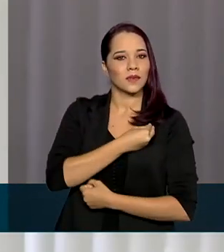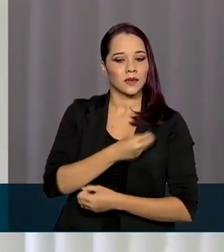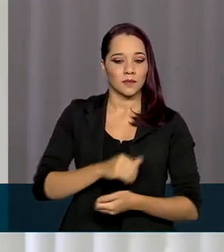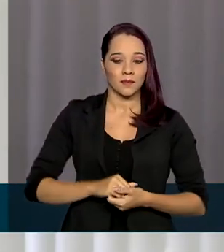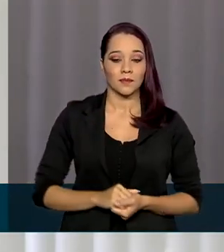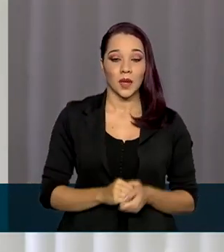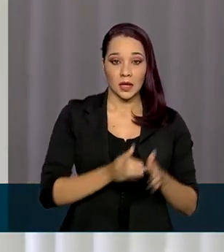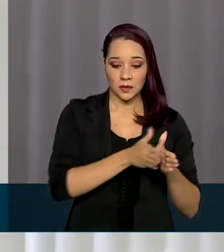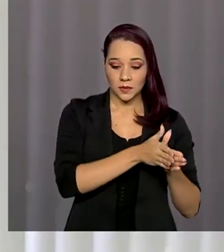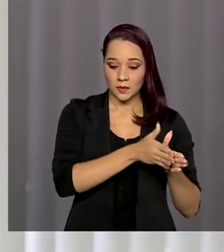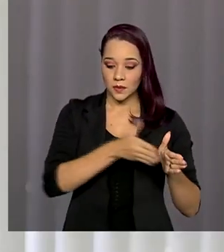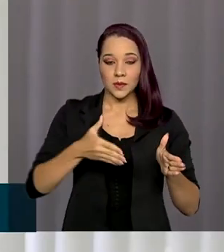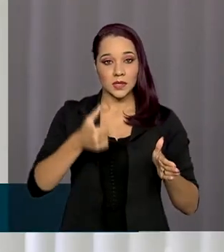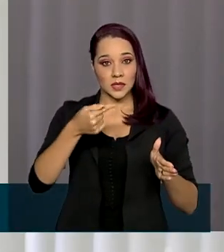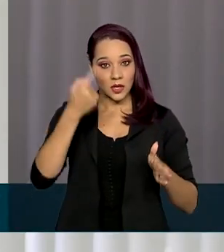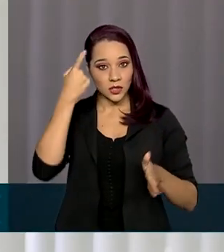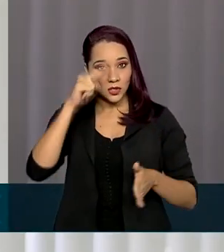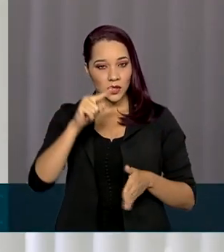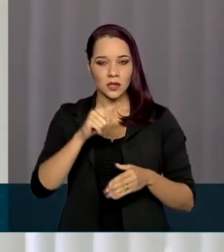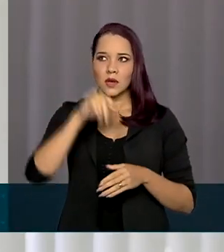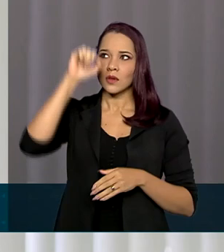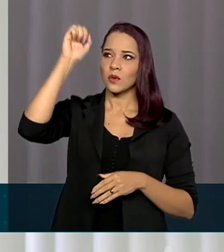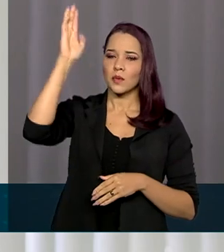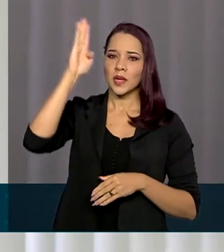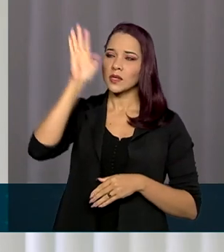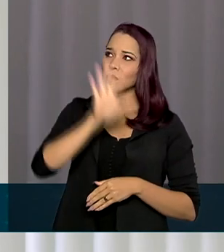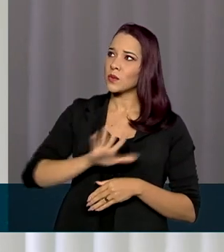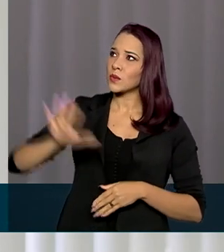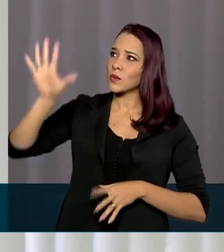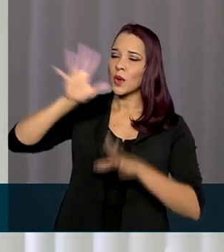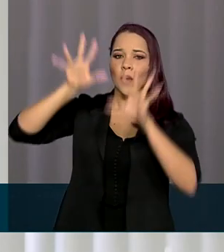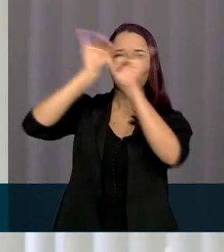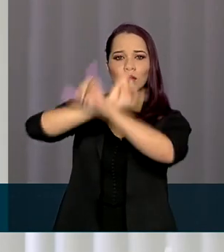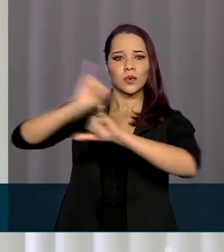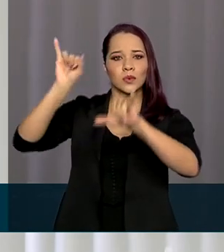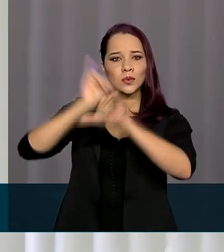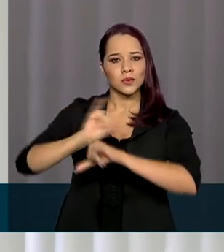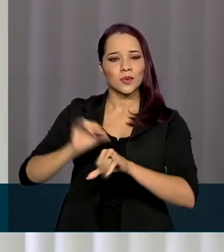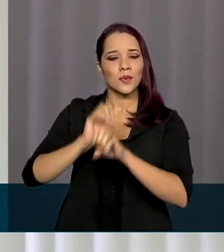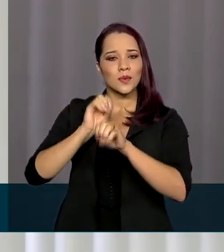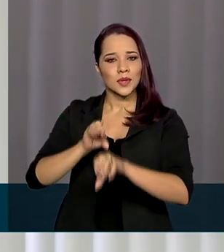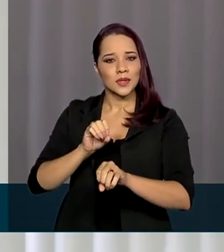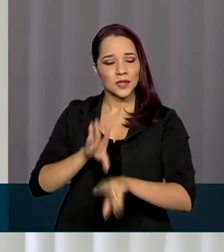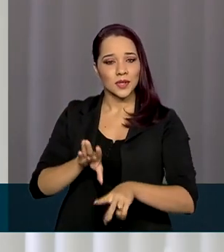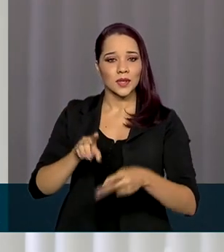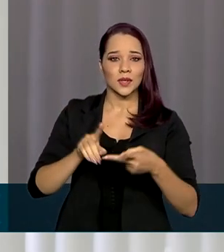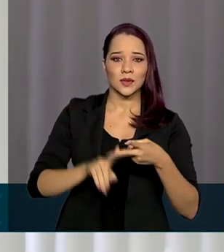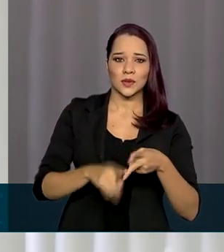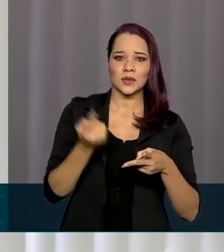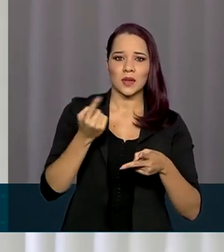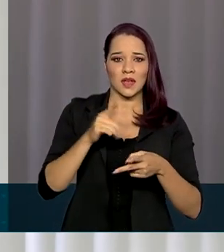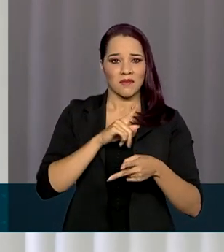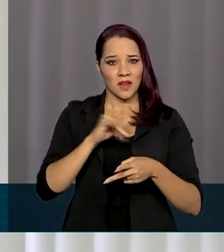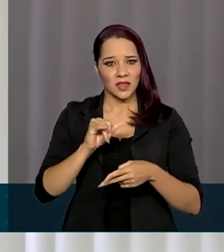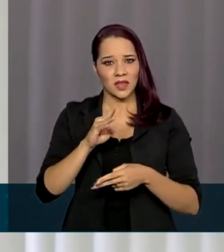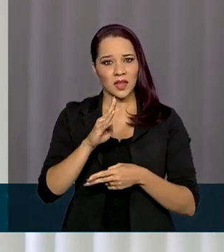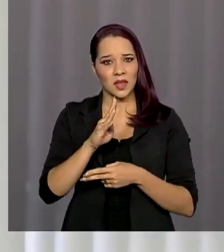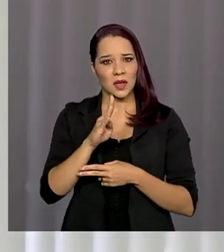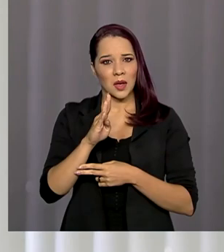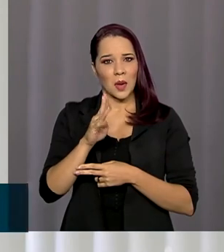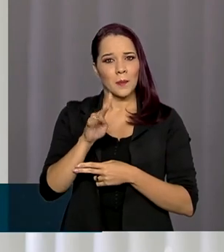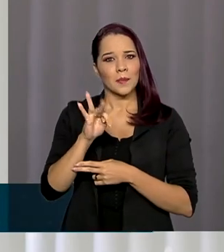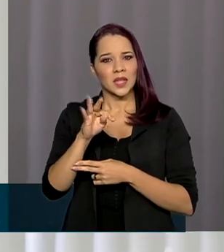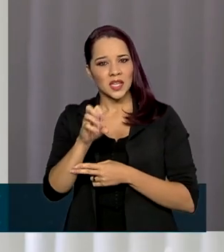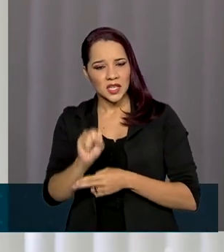Durante esses sete dias, no país inteiro serão promovidas ações educativas, blitzes educativas,